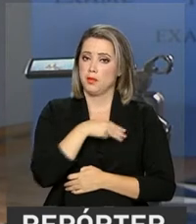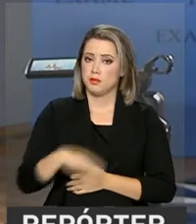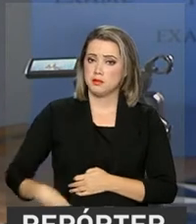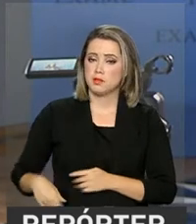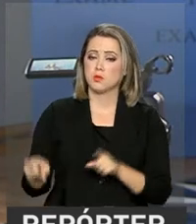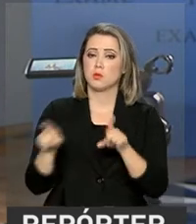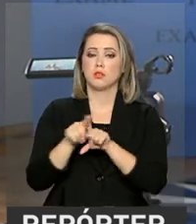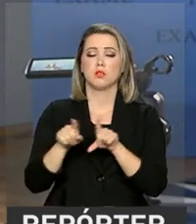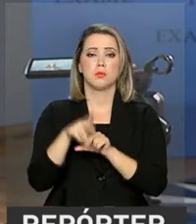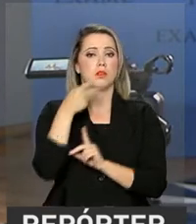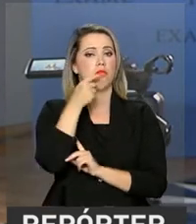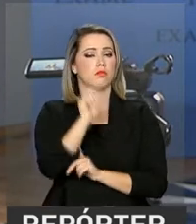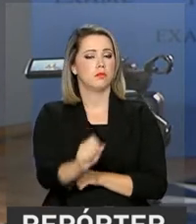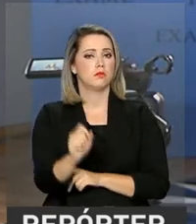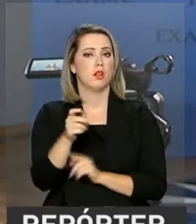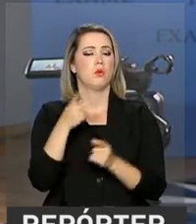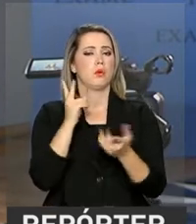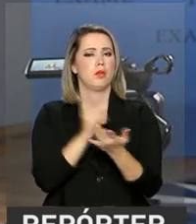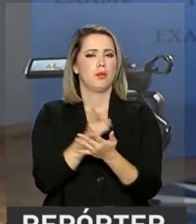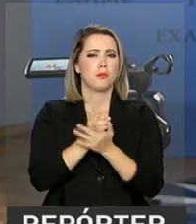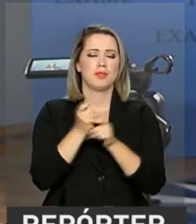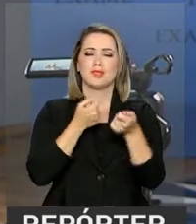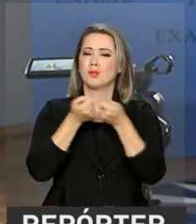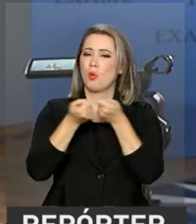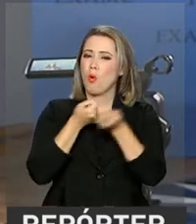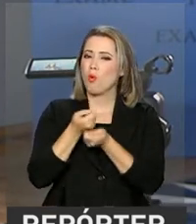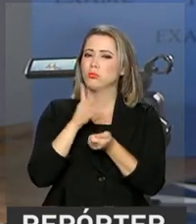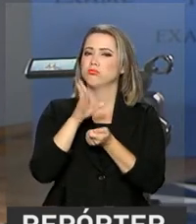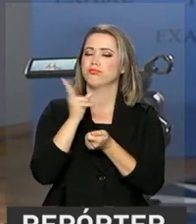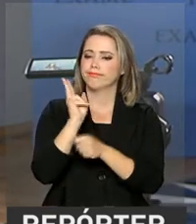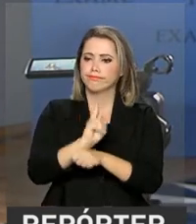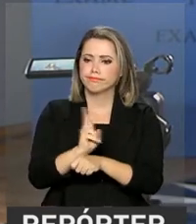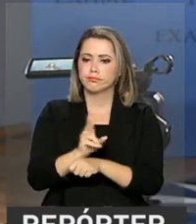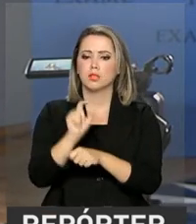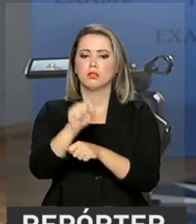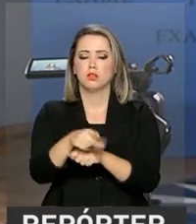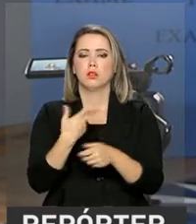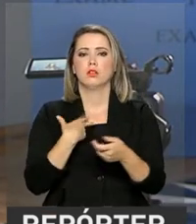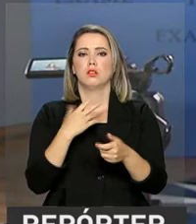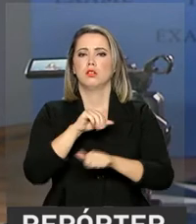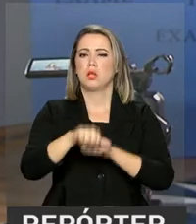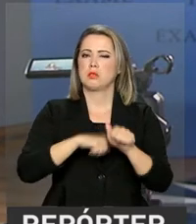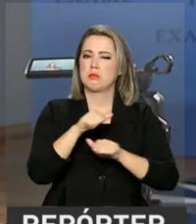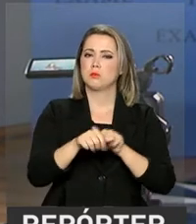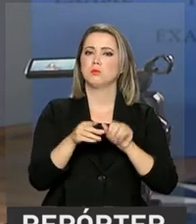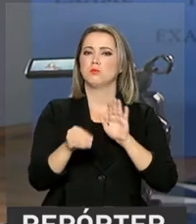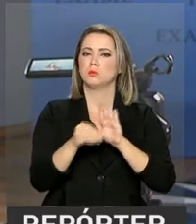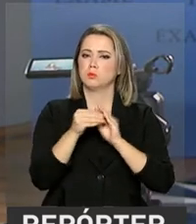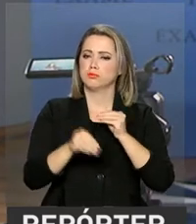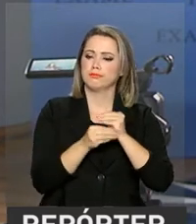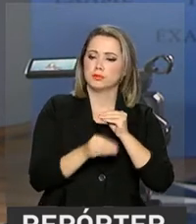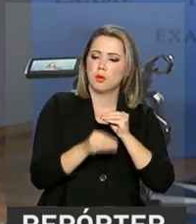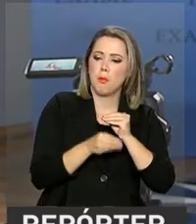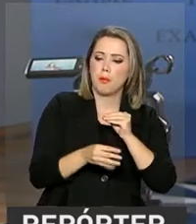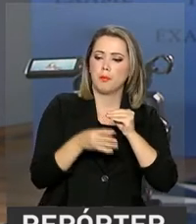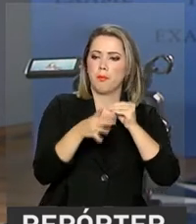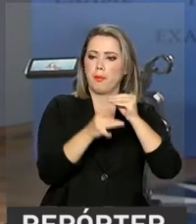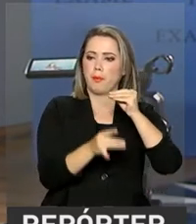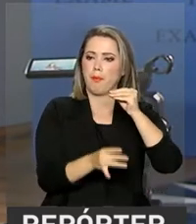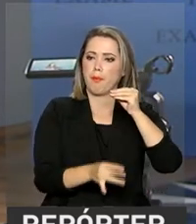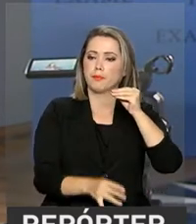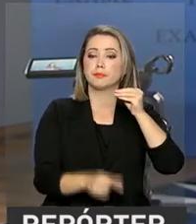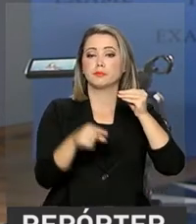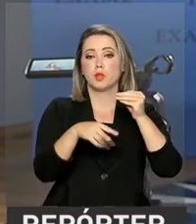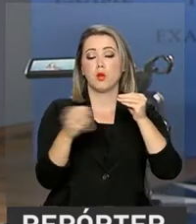também, mesmo com os ajustes que foram feitos em cima da proposta original, esse novo texto da reforma da